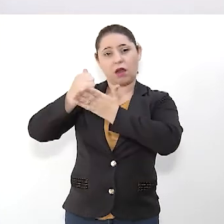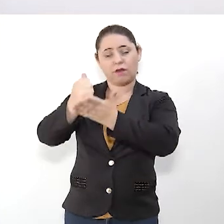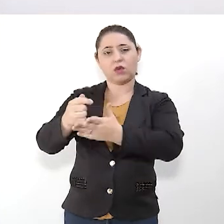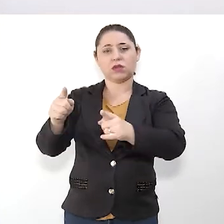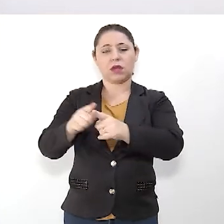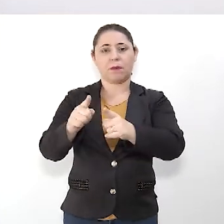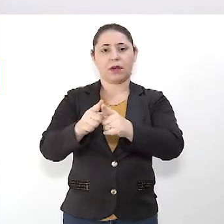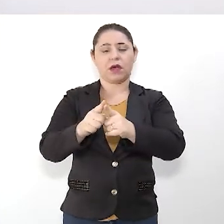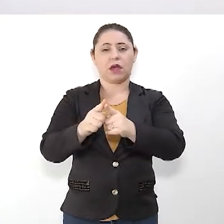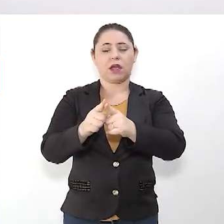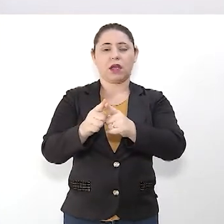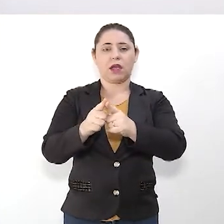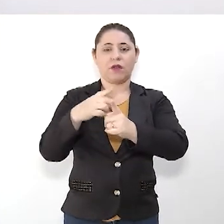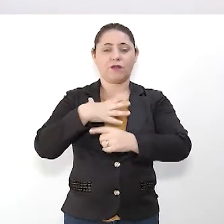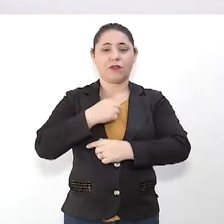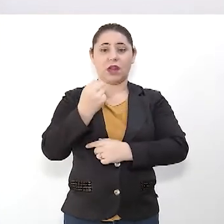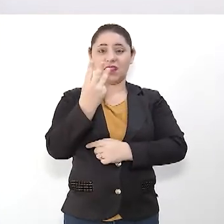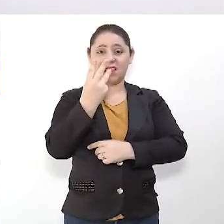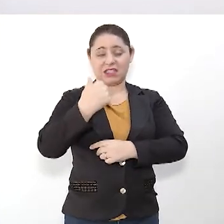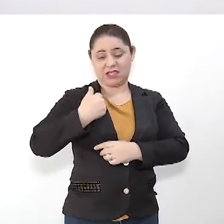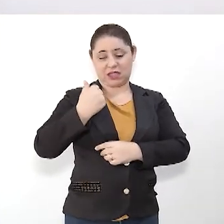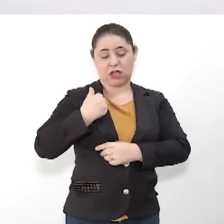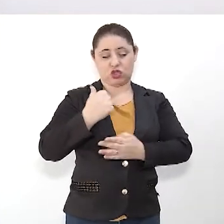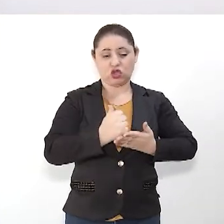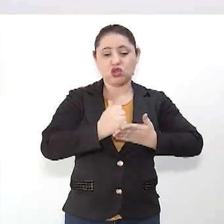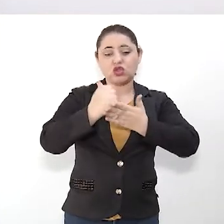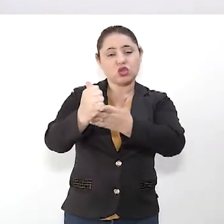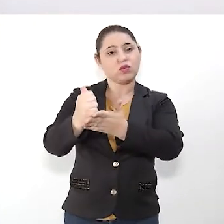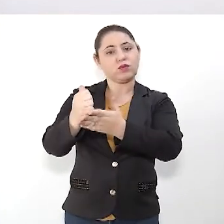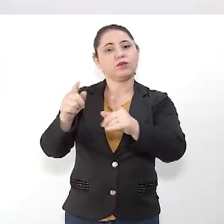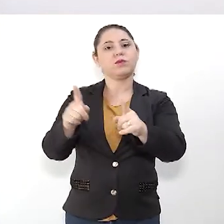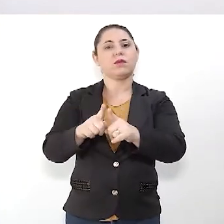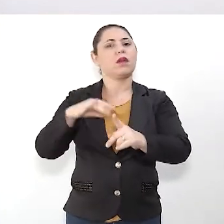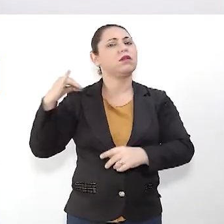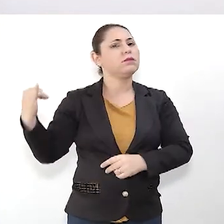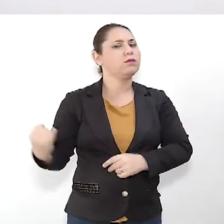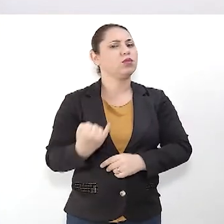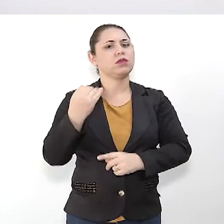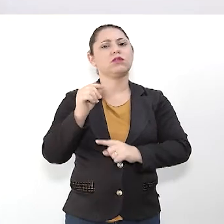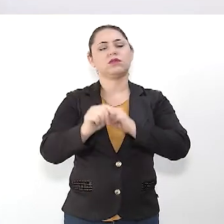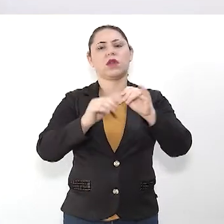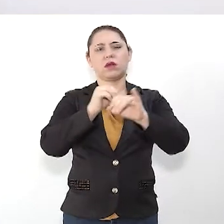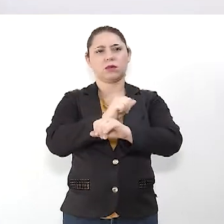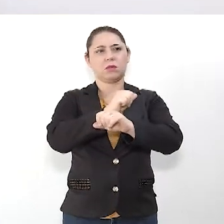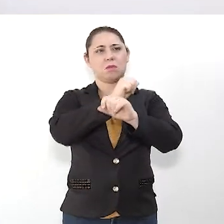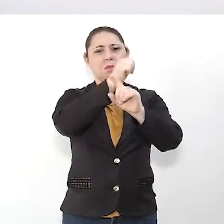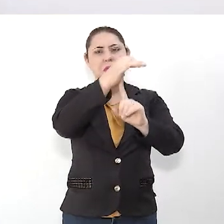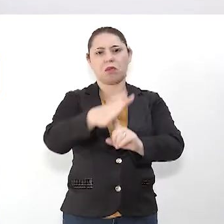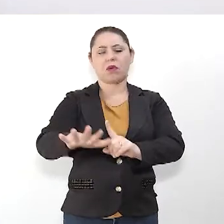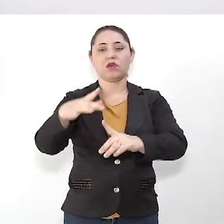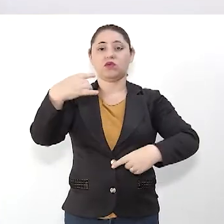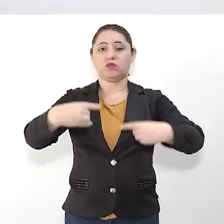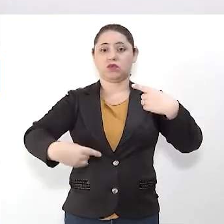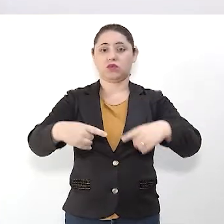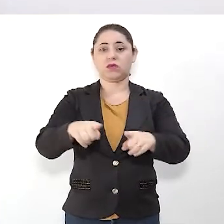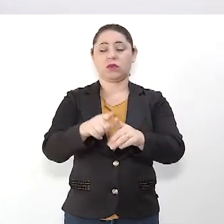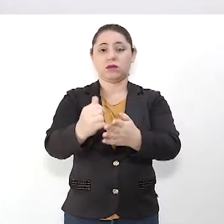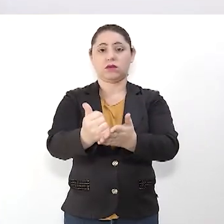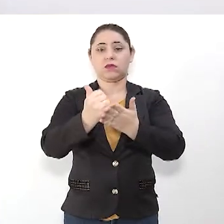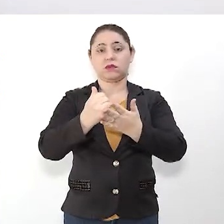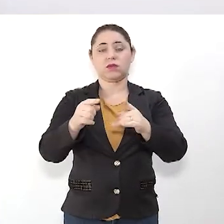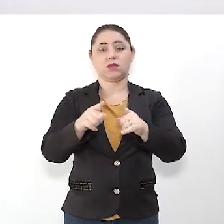resgatou, levou ela e também a filha, um filho de 3 anos que estava junto. Então assim, a importância de nós